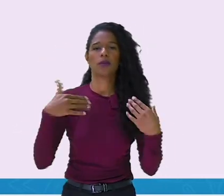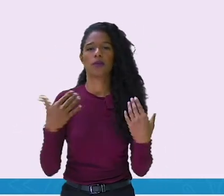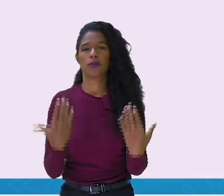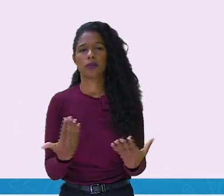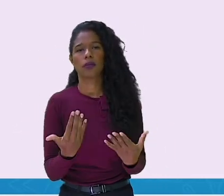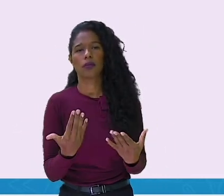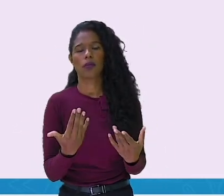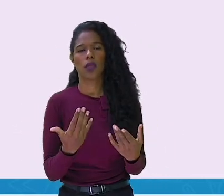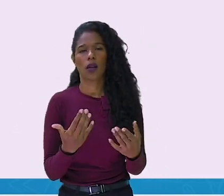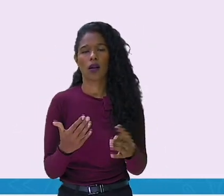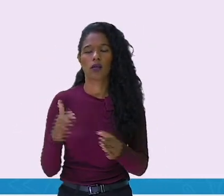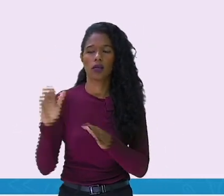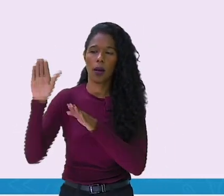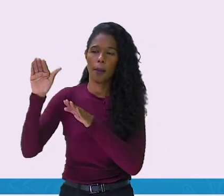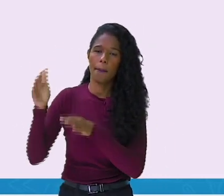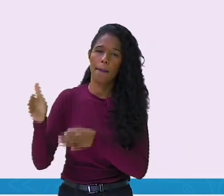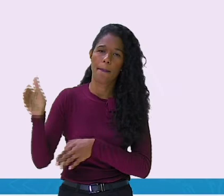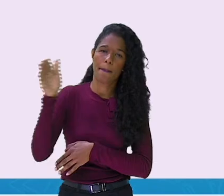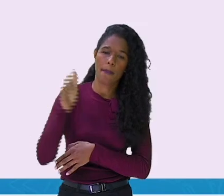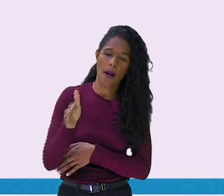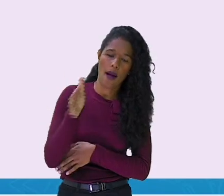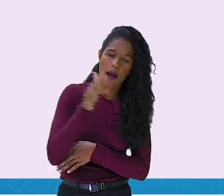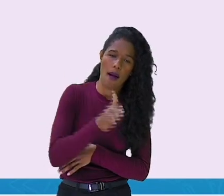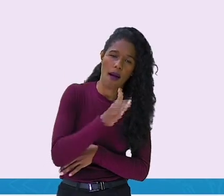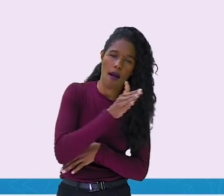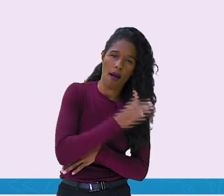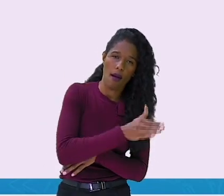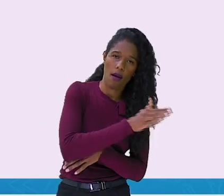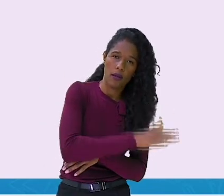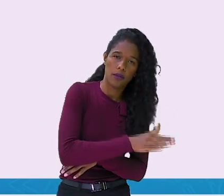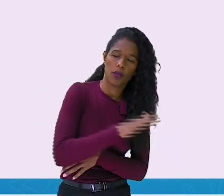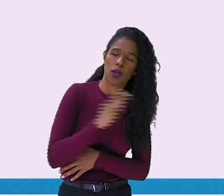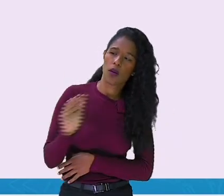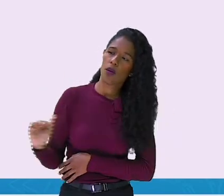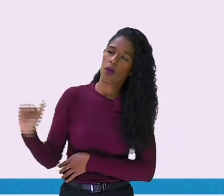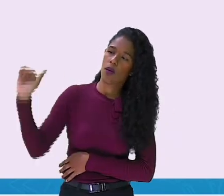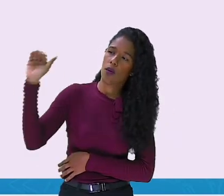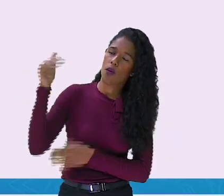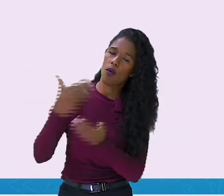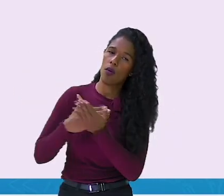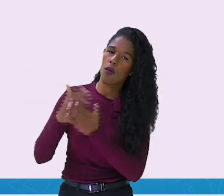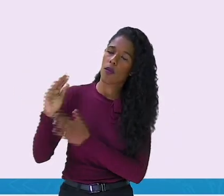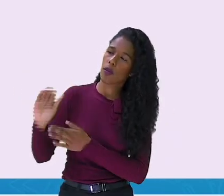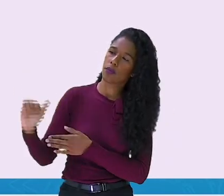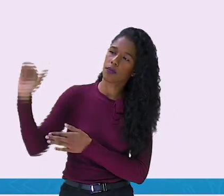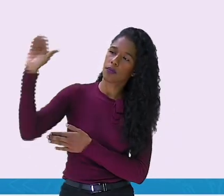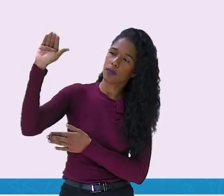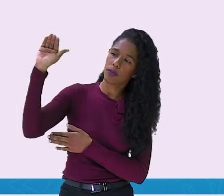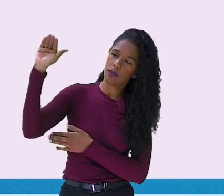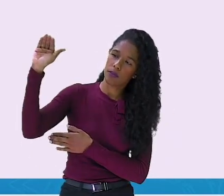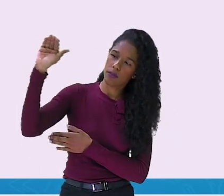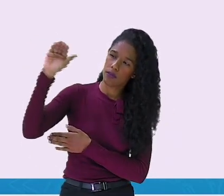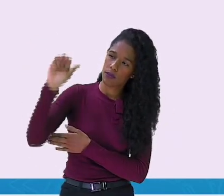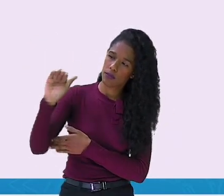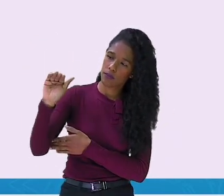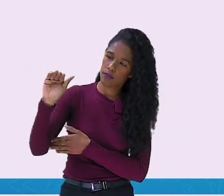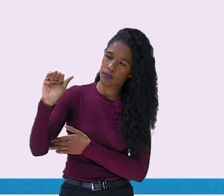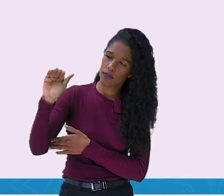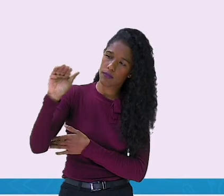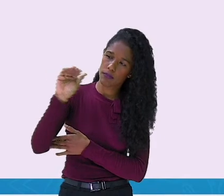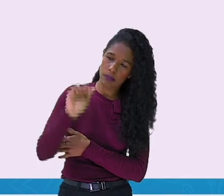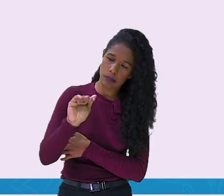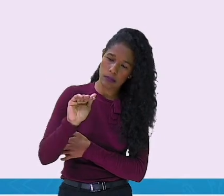diminuindo. Começou no maior e foi diminuindo e foi diminuindo. Maior foi